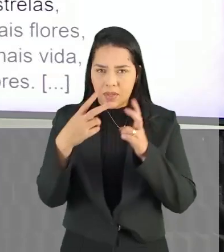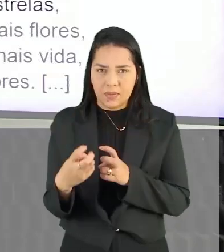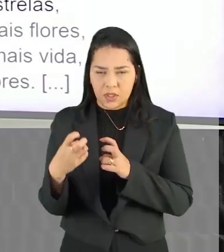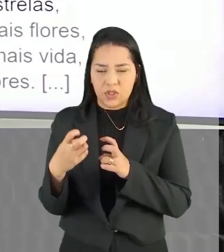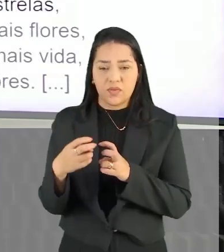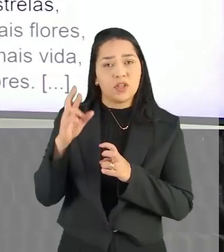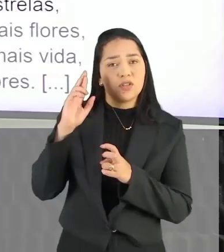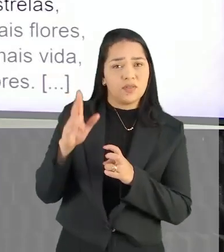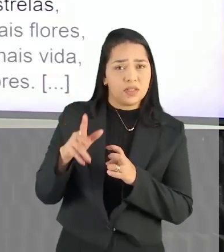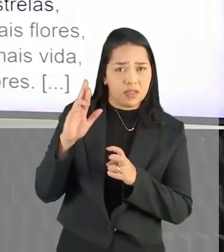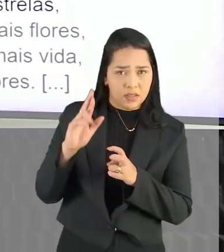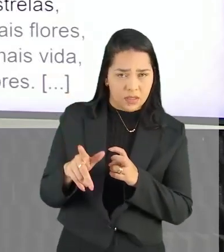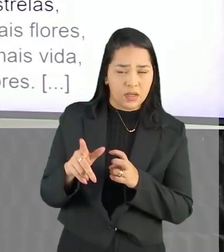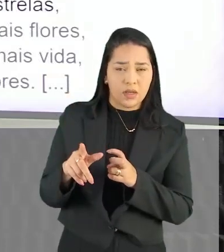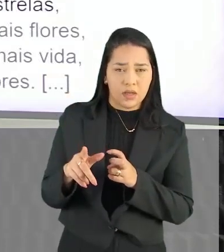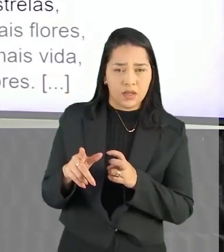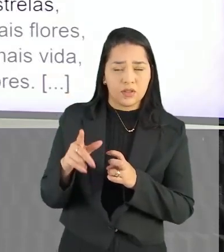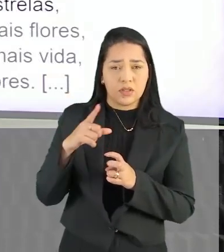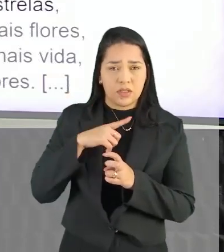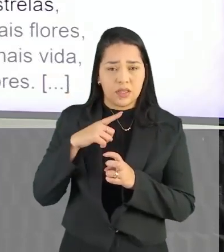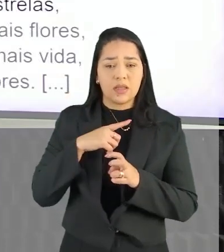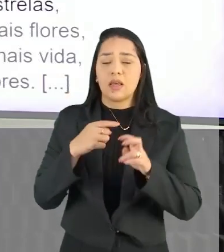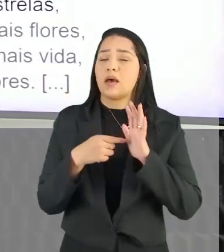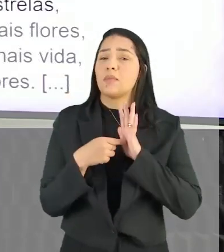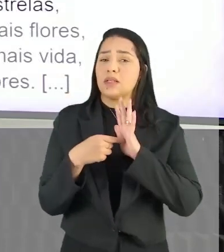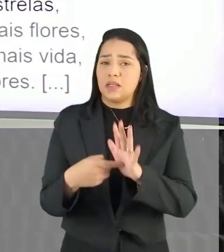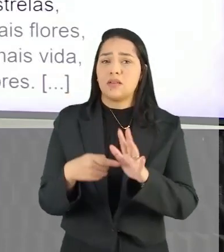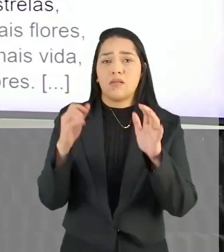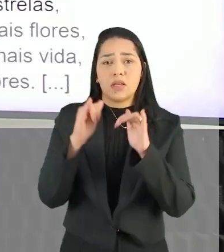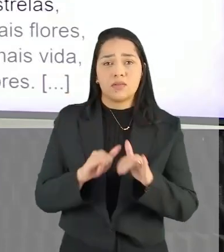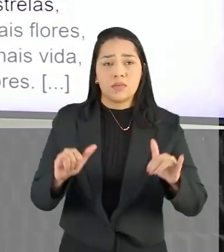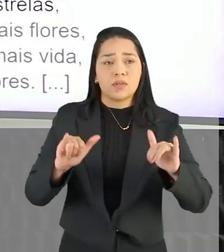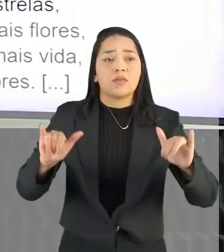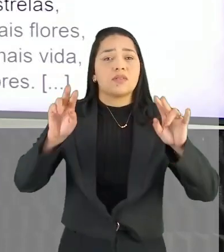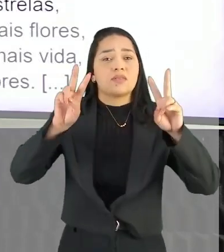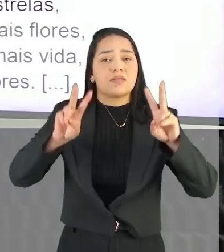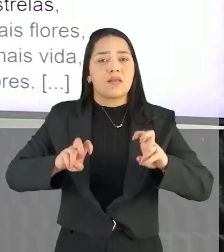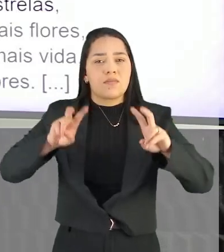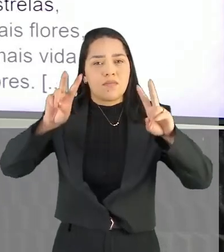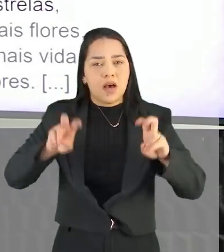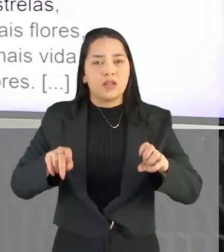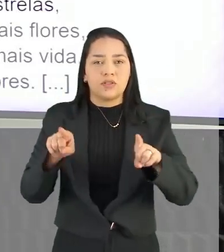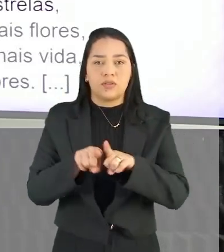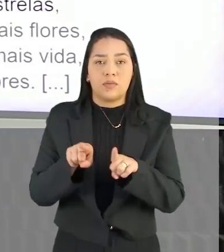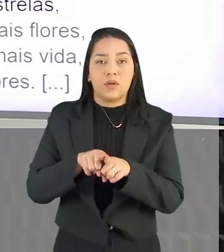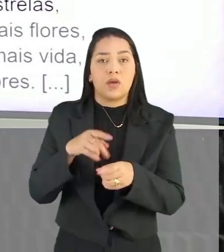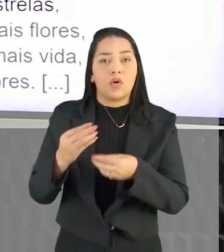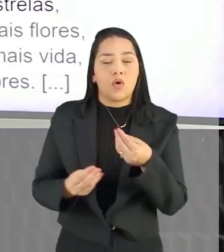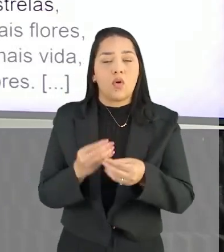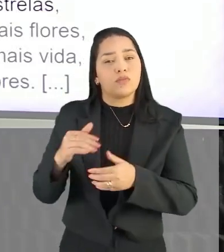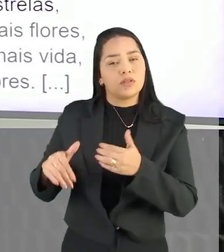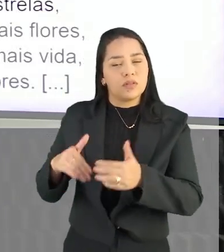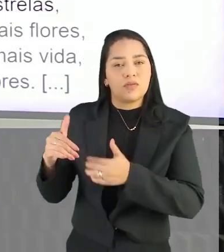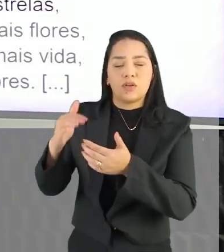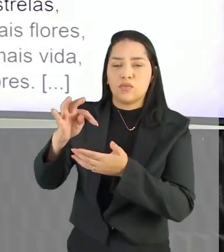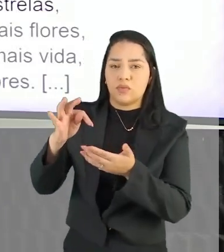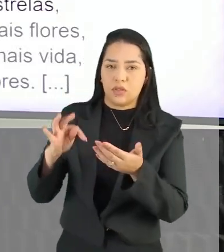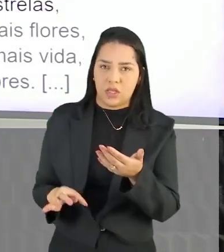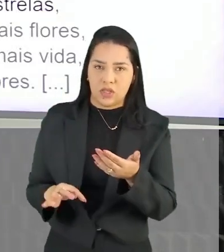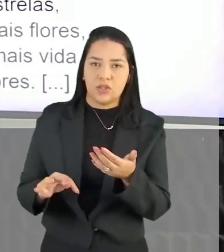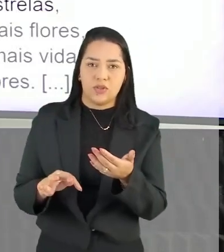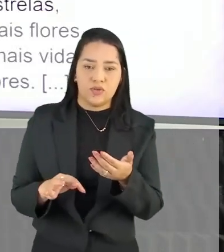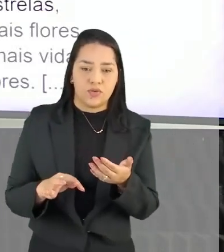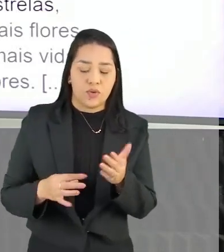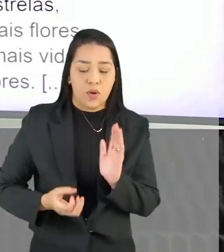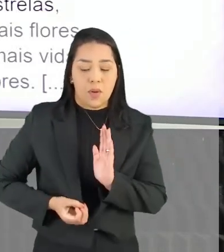diferenciada na abordagem, na apresentação das informações, nas temáticas, na forma de construção do texto poético.